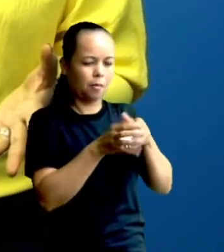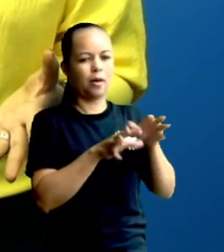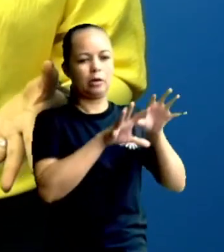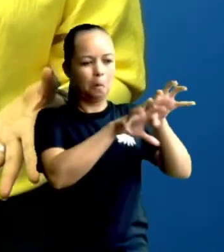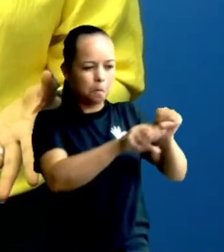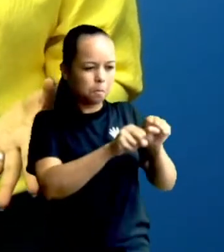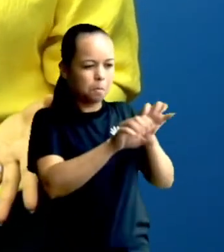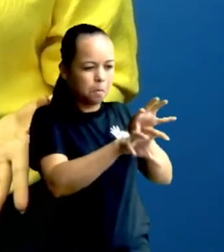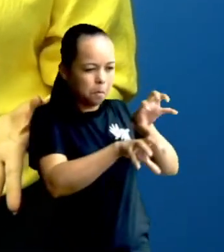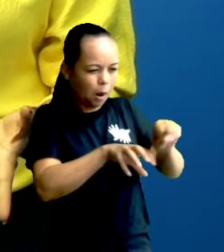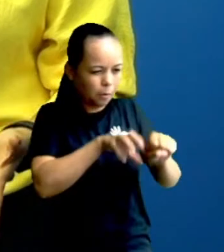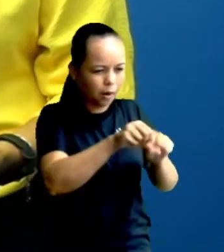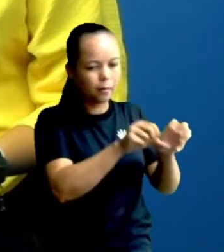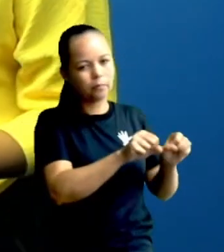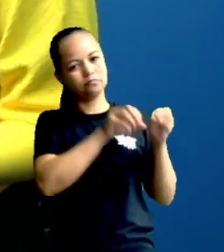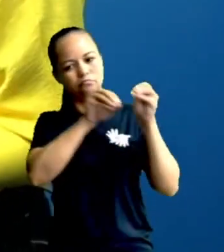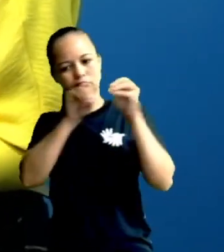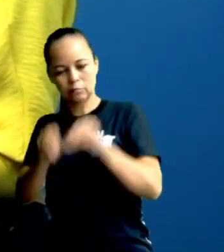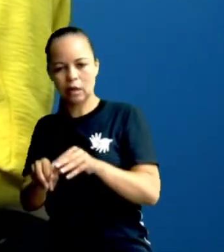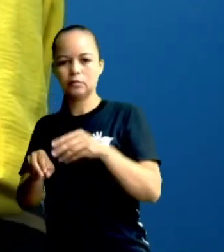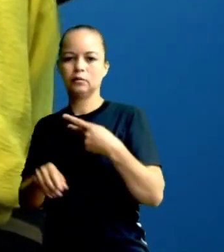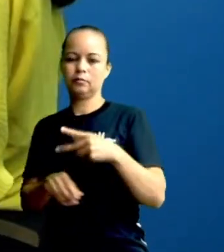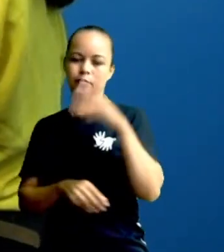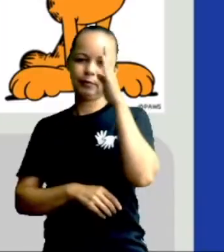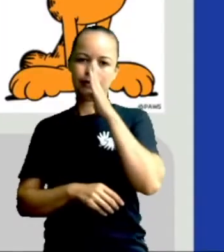muito complicada a vida dos negros, tá?